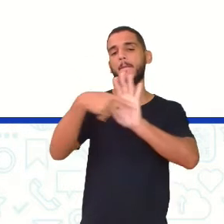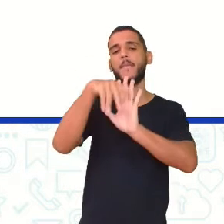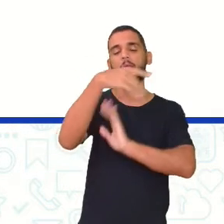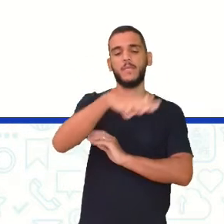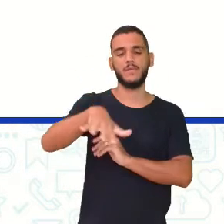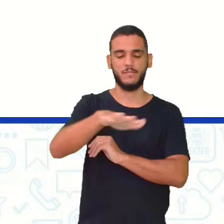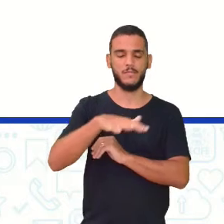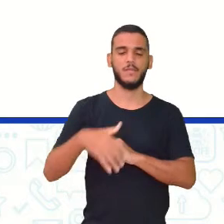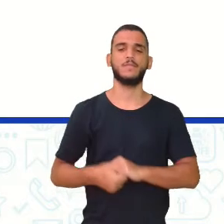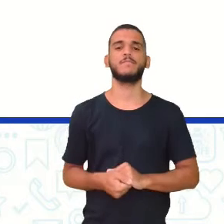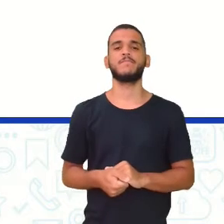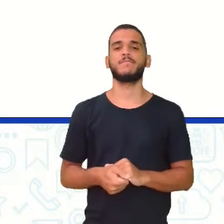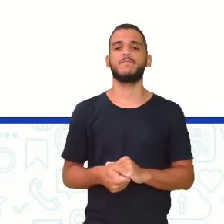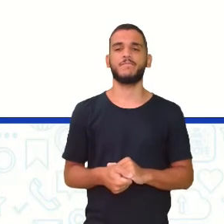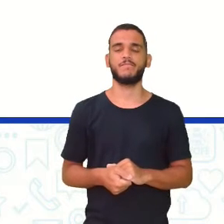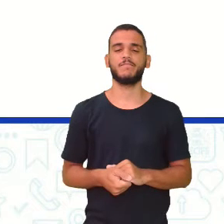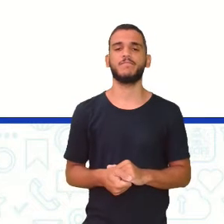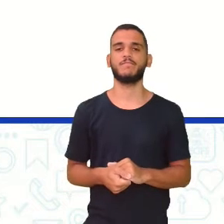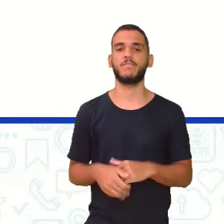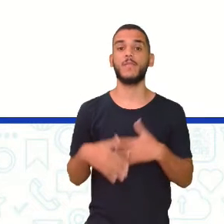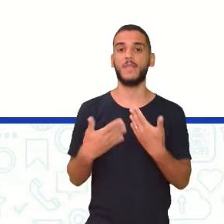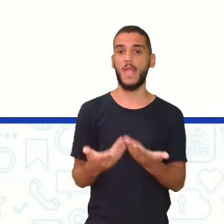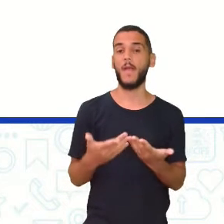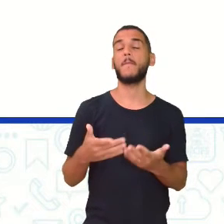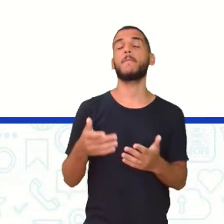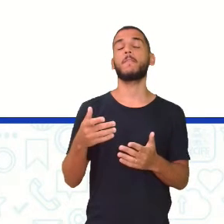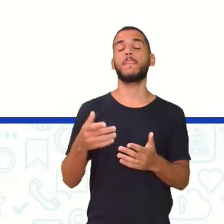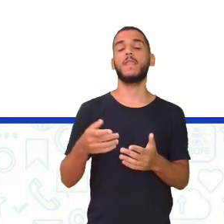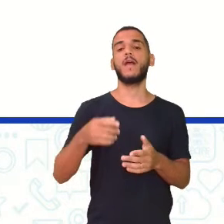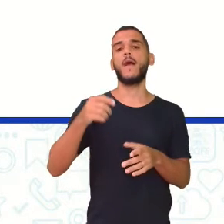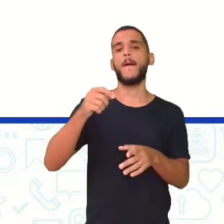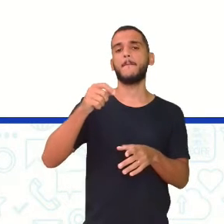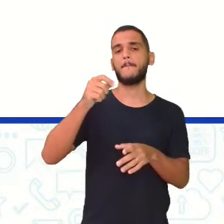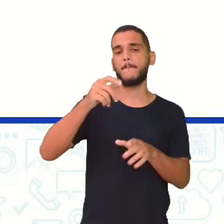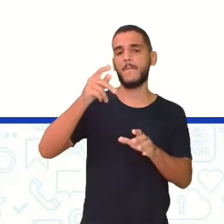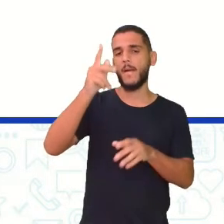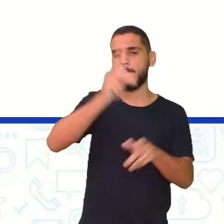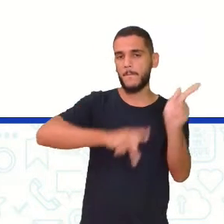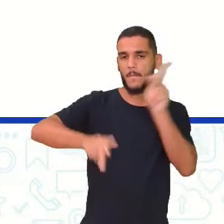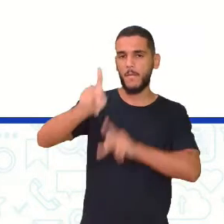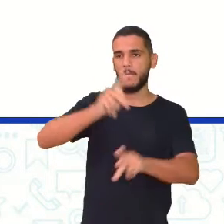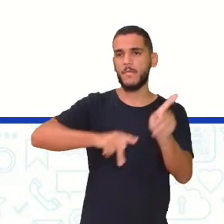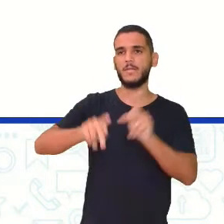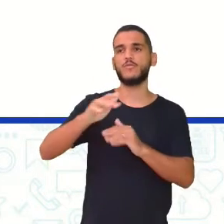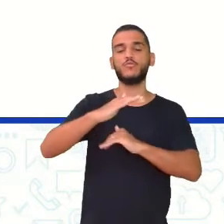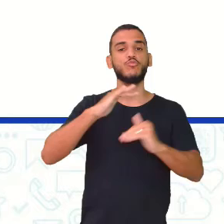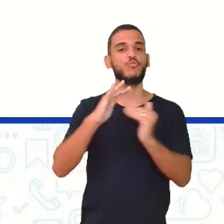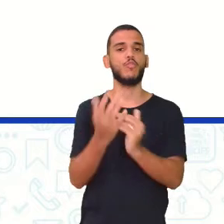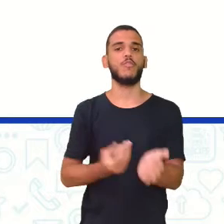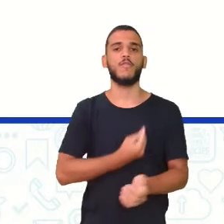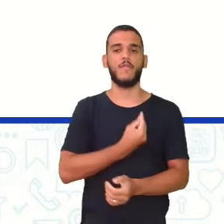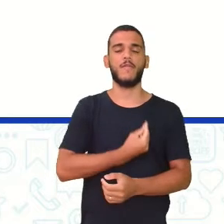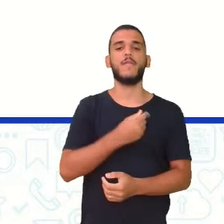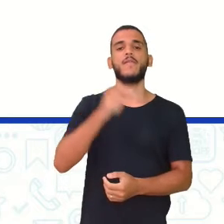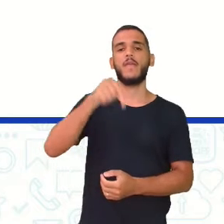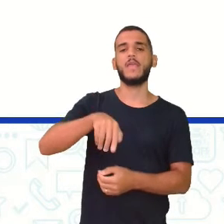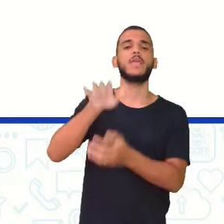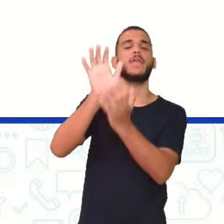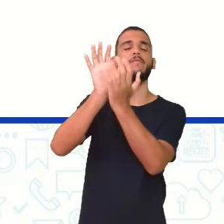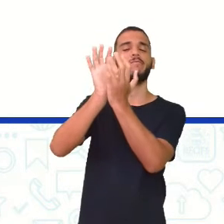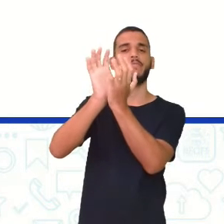Para aquela população Tá certo? A sabe A população recifense Todos moram em Recife Ou nasceram em Recife Ó,